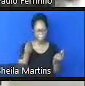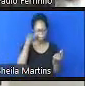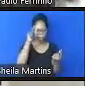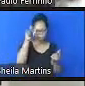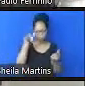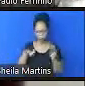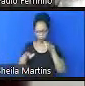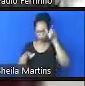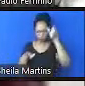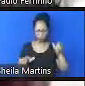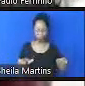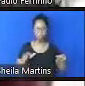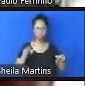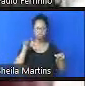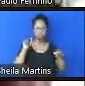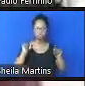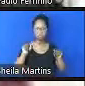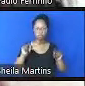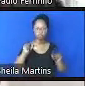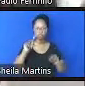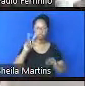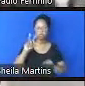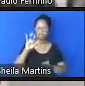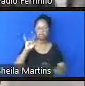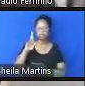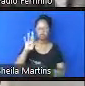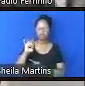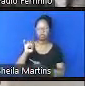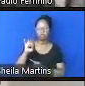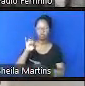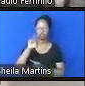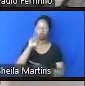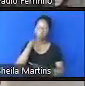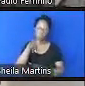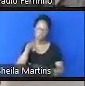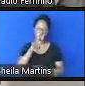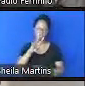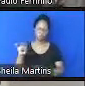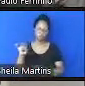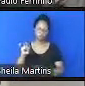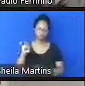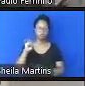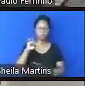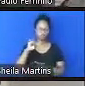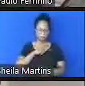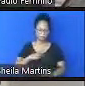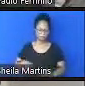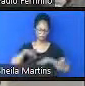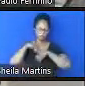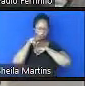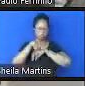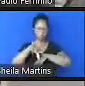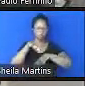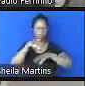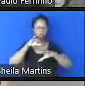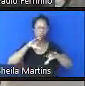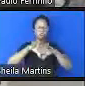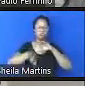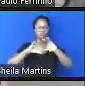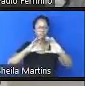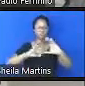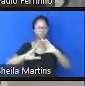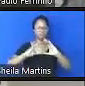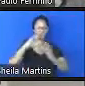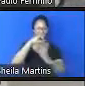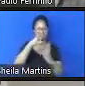Cristiane Vieira Machado, nossa vice-presidente de Educação e Formação e Comunicação da Fiocruz, a